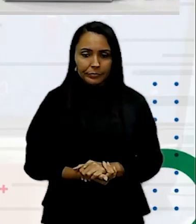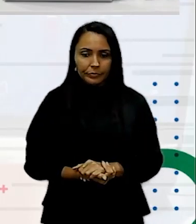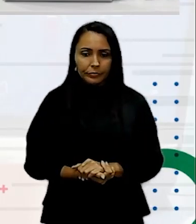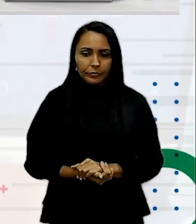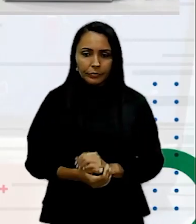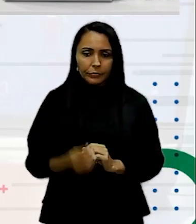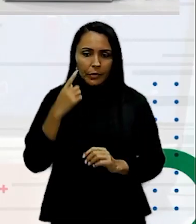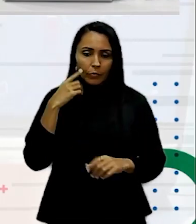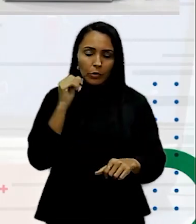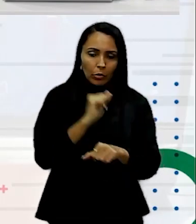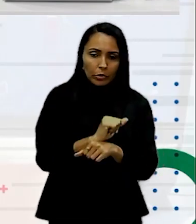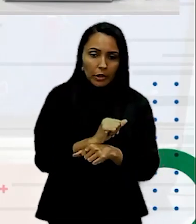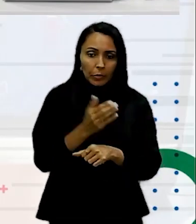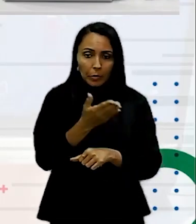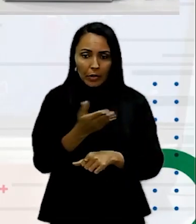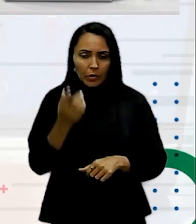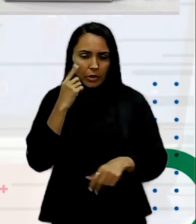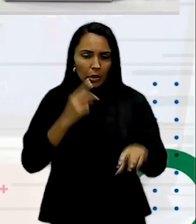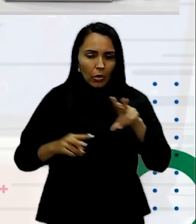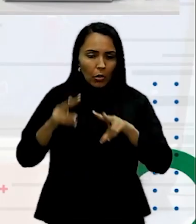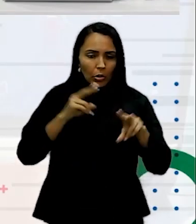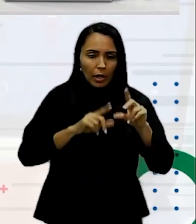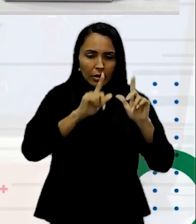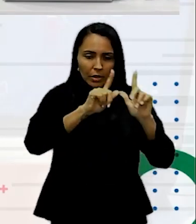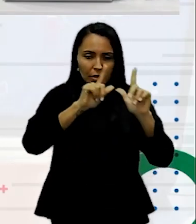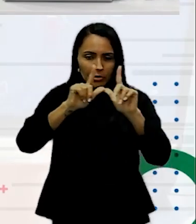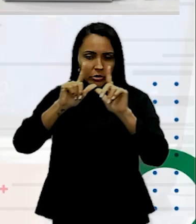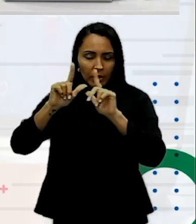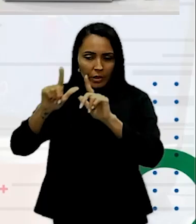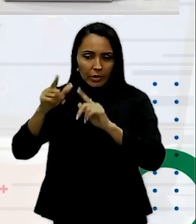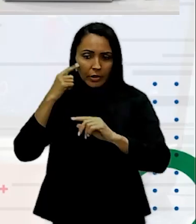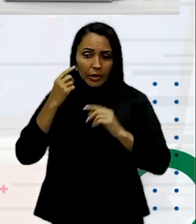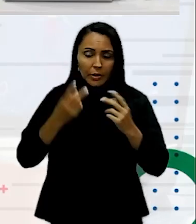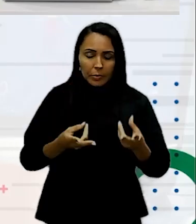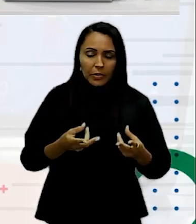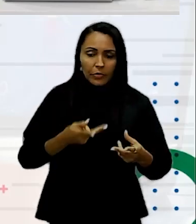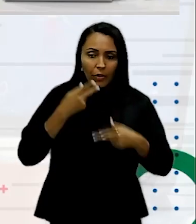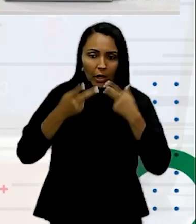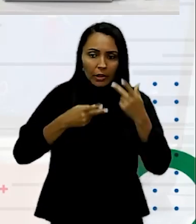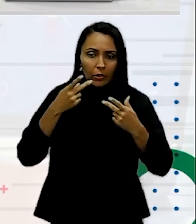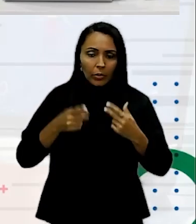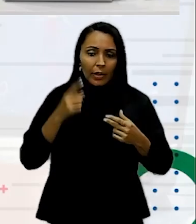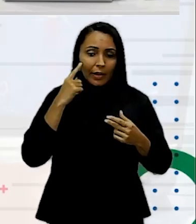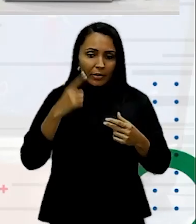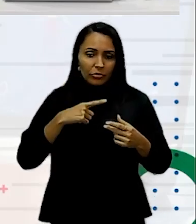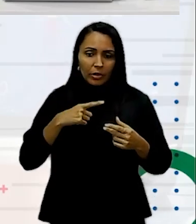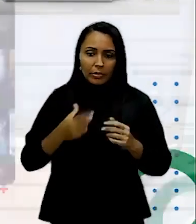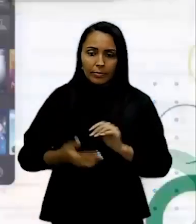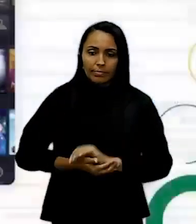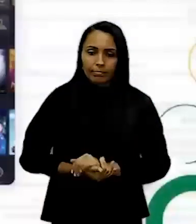Vou dar um tempinho Para vocês Olharem essas telas E me digam O que elas têm em comum